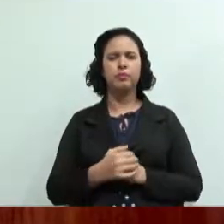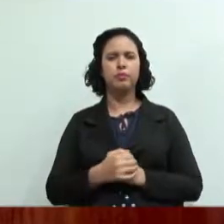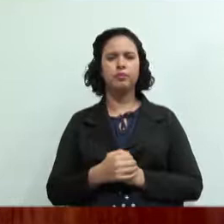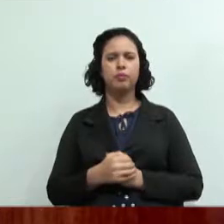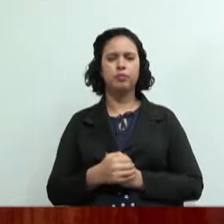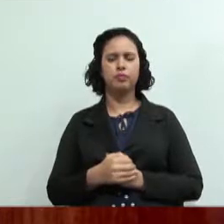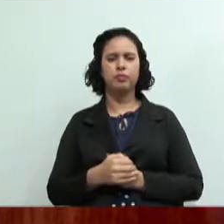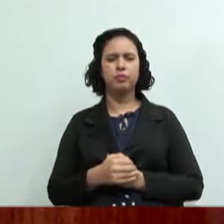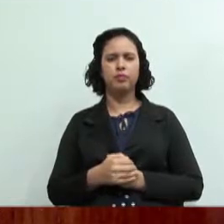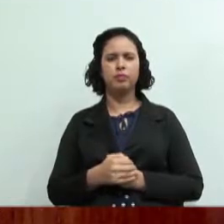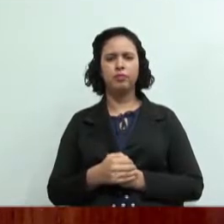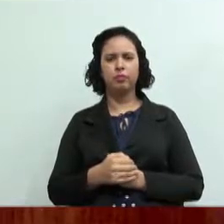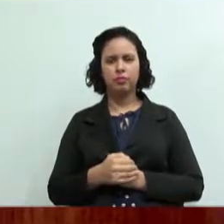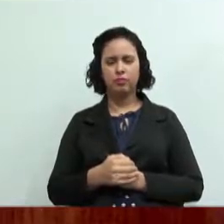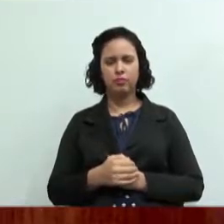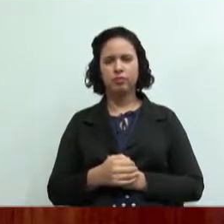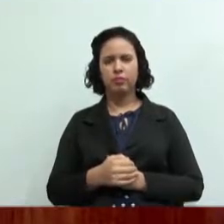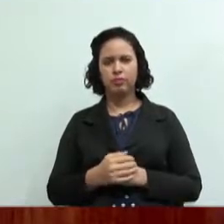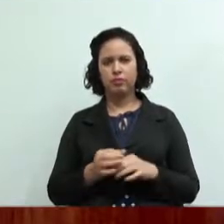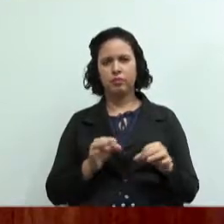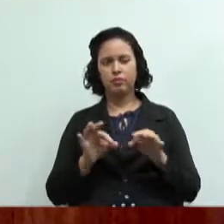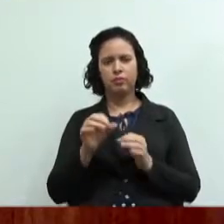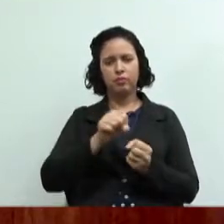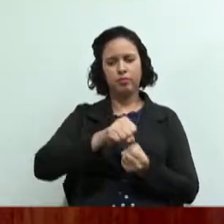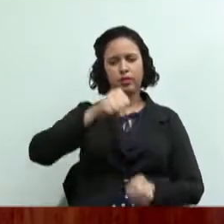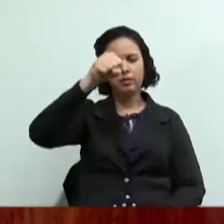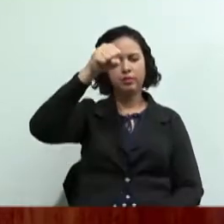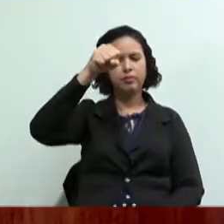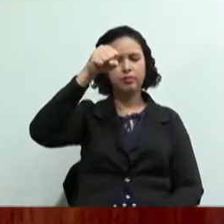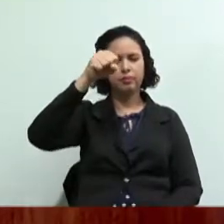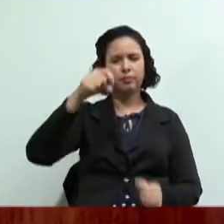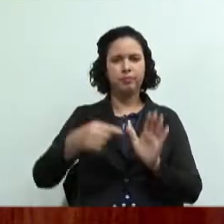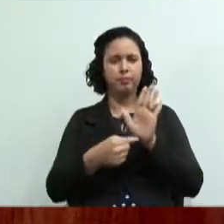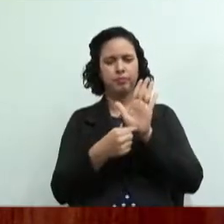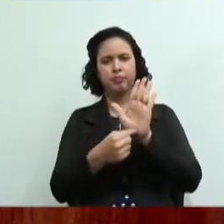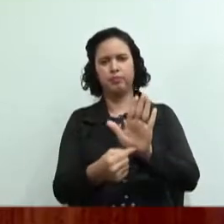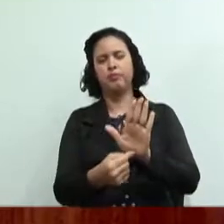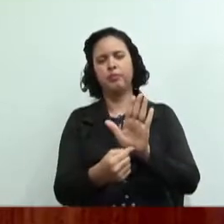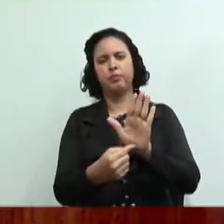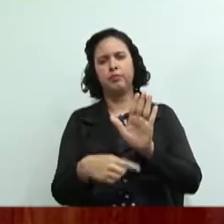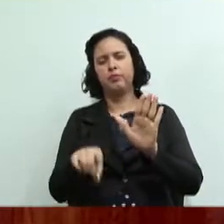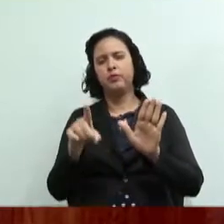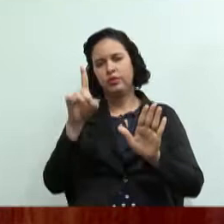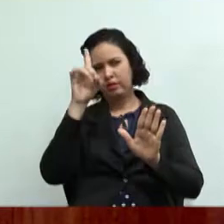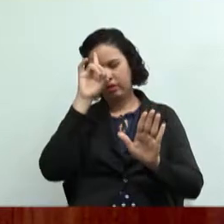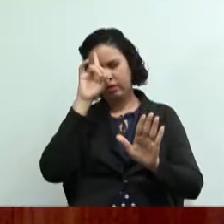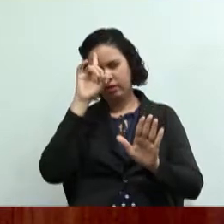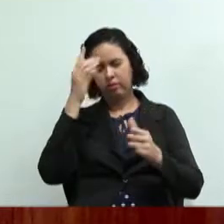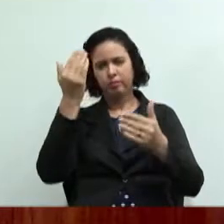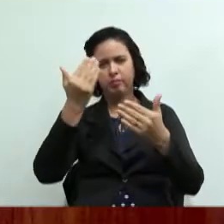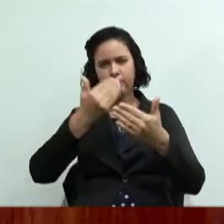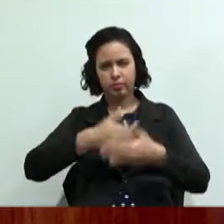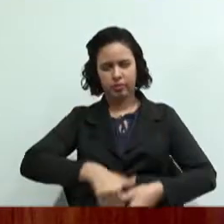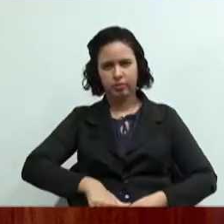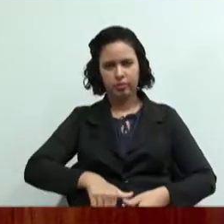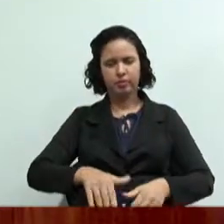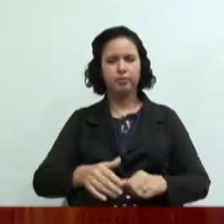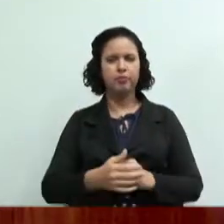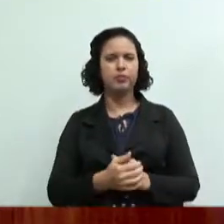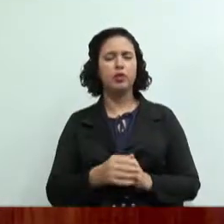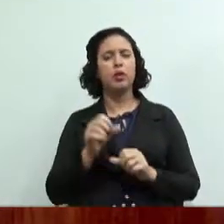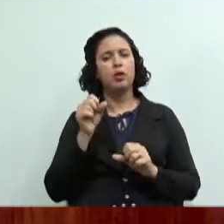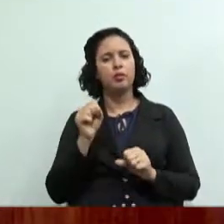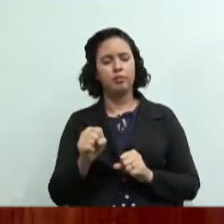e vão montar esse banner e vão apresentar esse banner no dia da prova esse banner ele pode ser apresentado tanto na